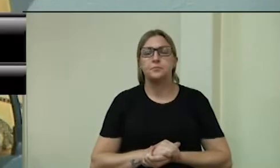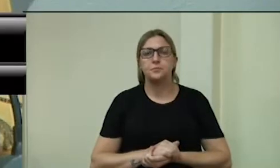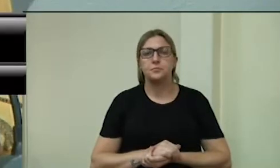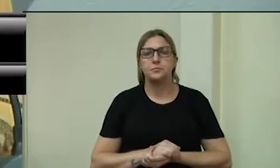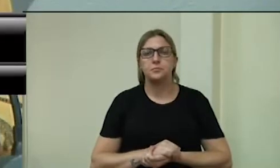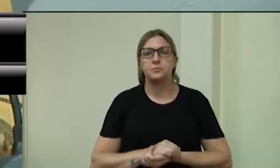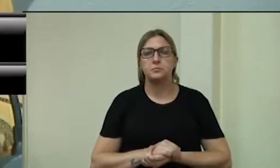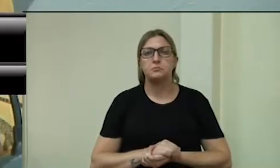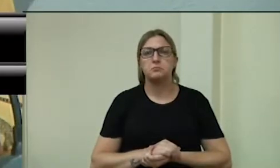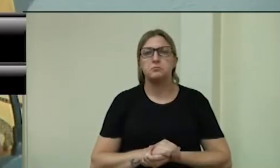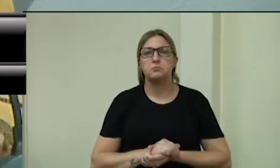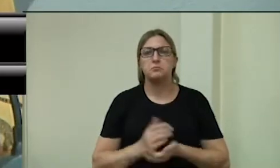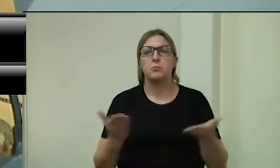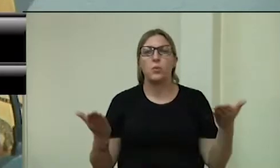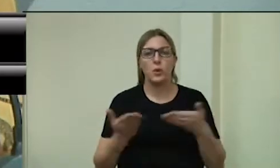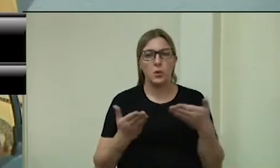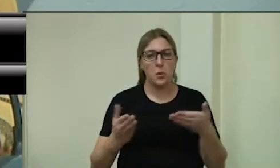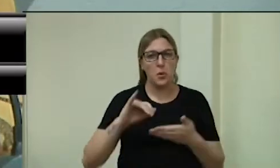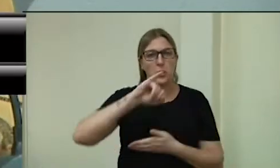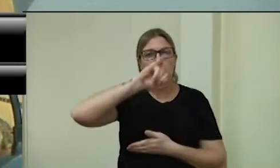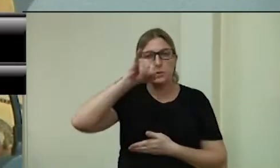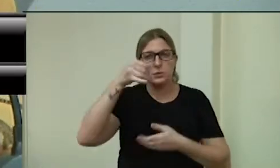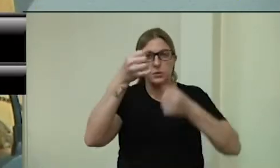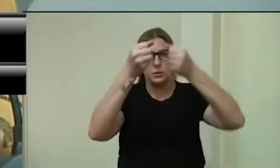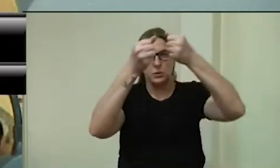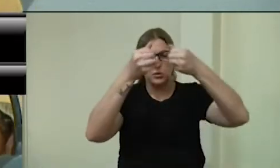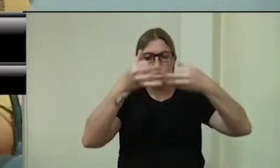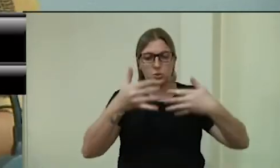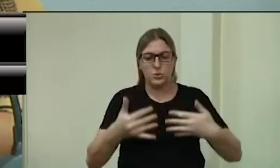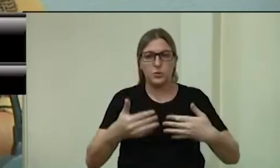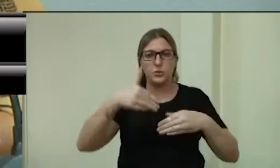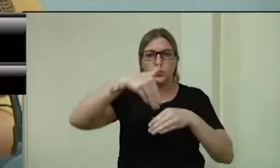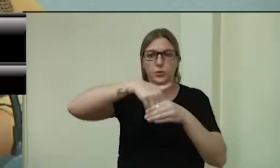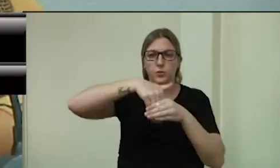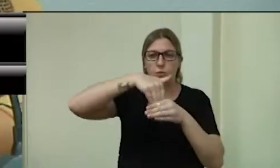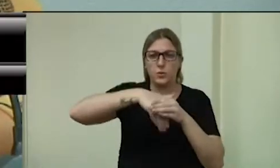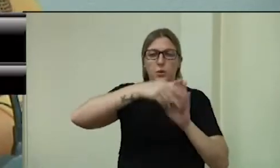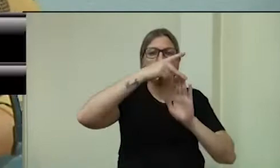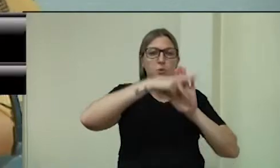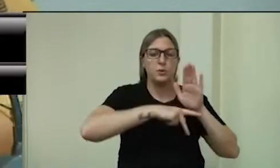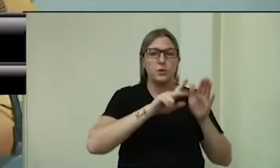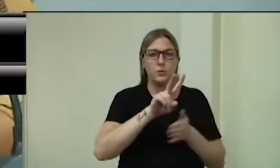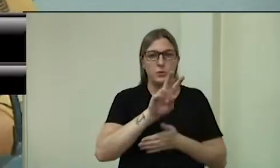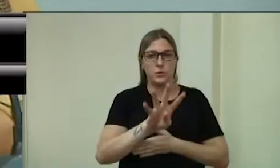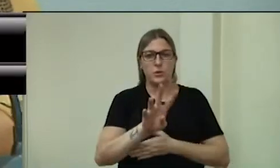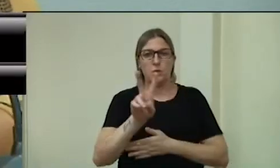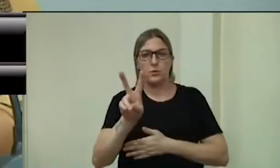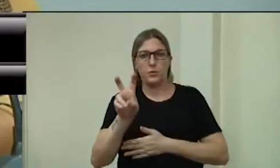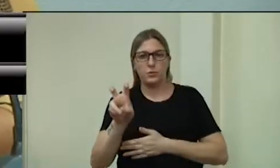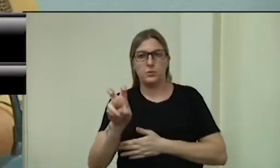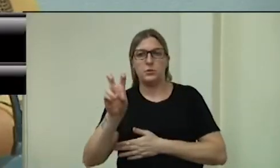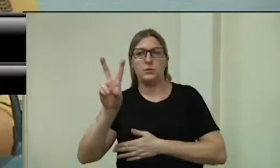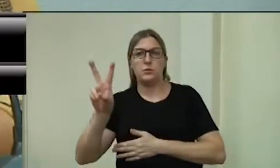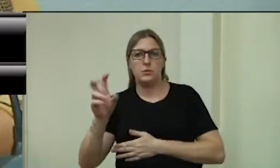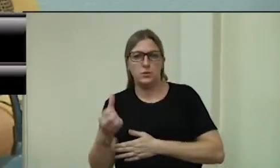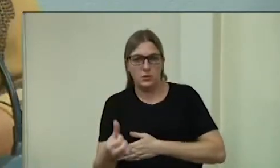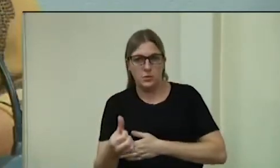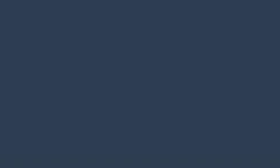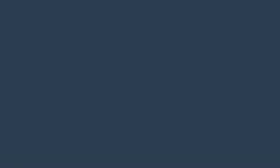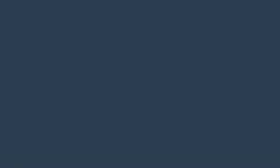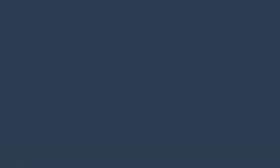Em justificativa de voto, os projetos 024, 025 e 026.